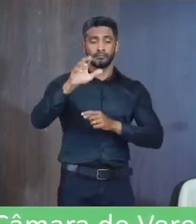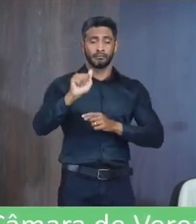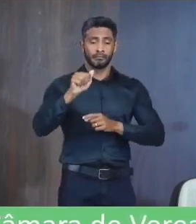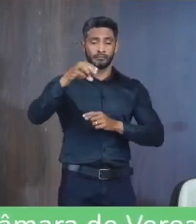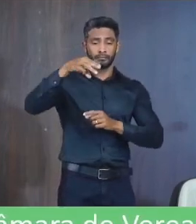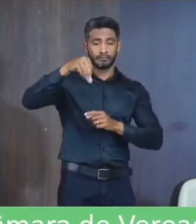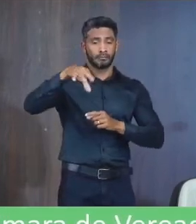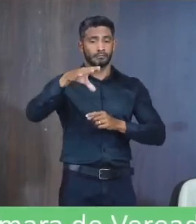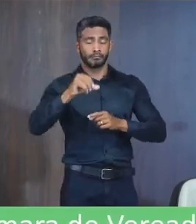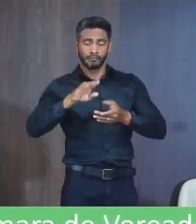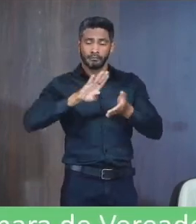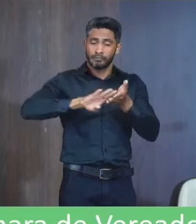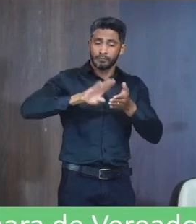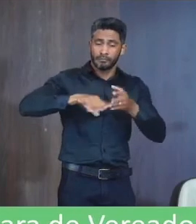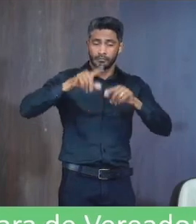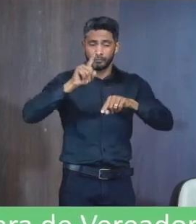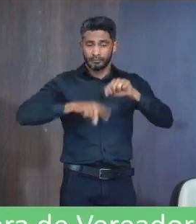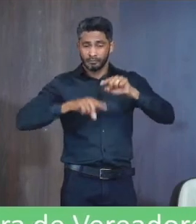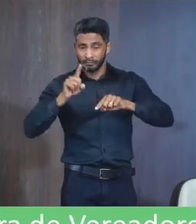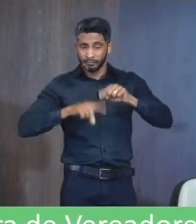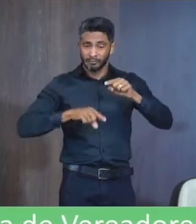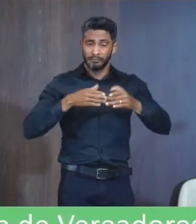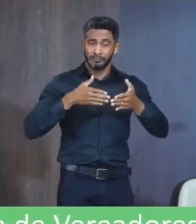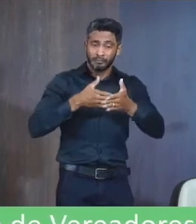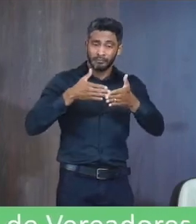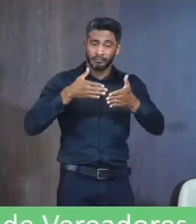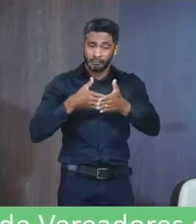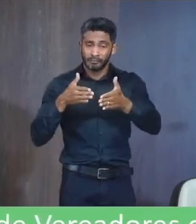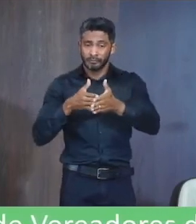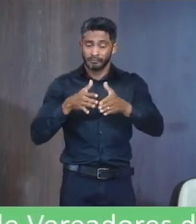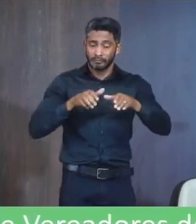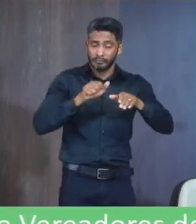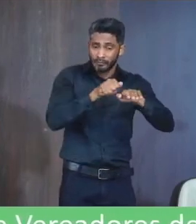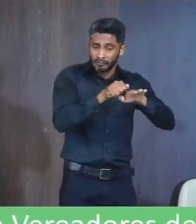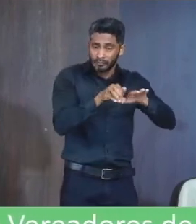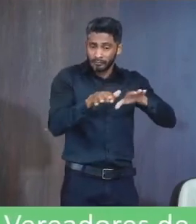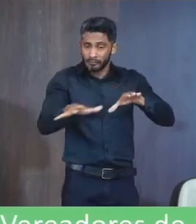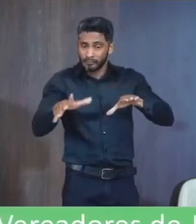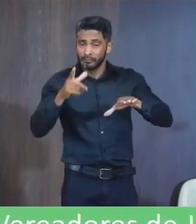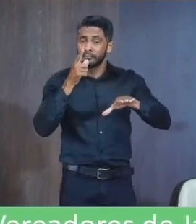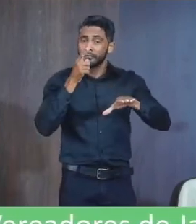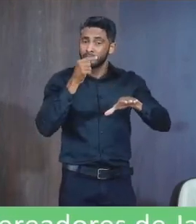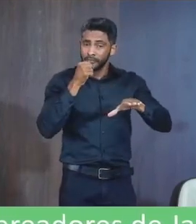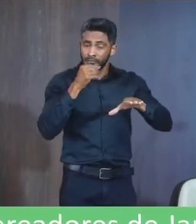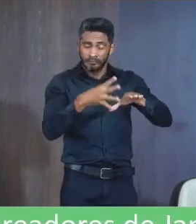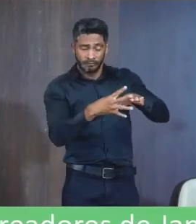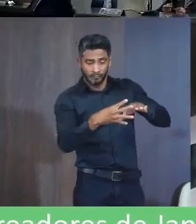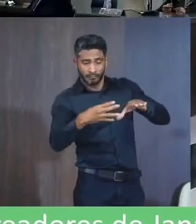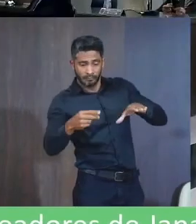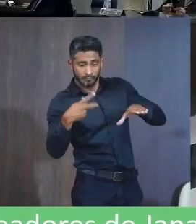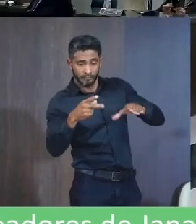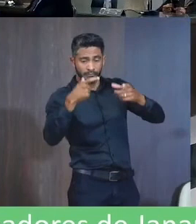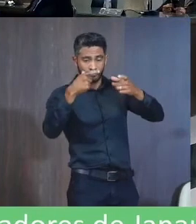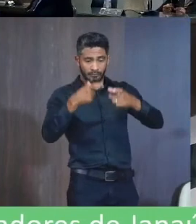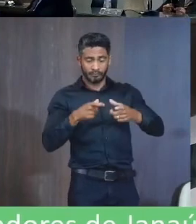De materiais Objetos que possam Obstruir O escoamento Da água Para drenagem Do local